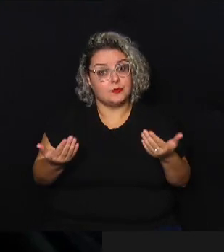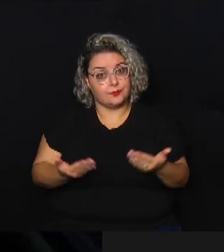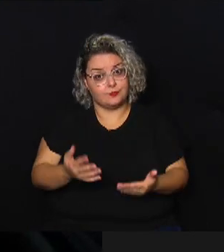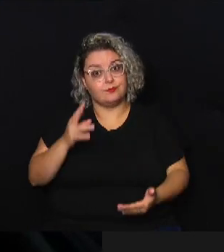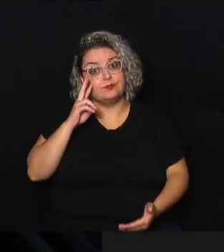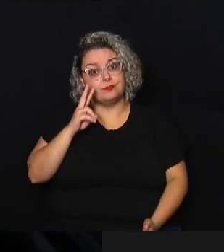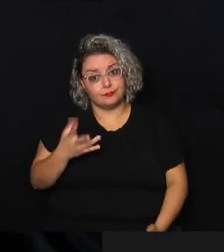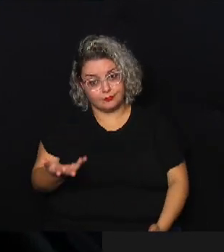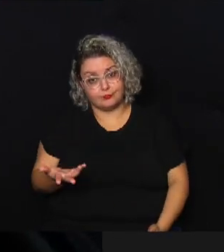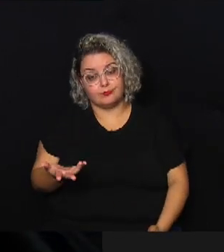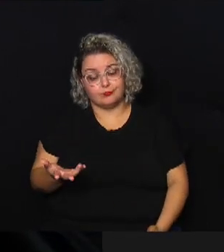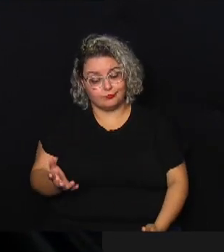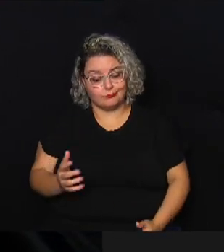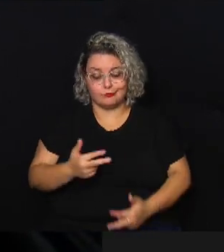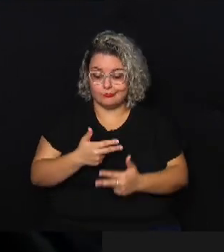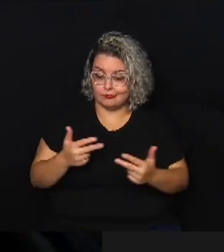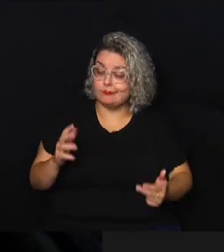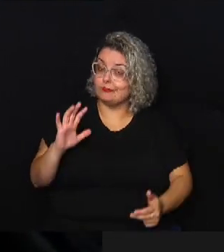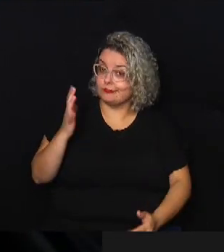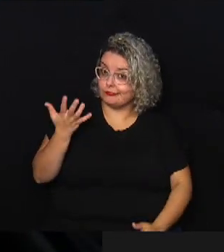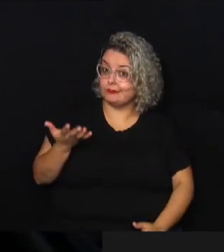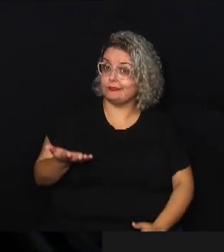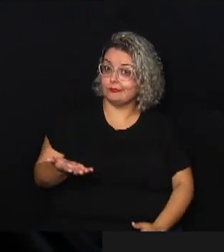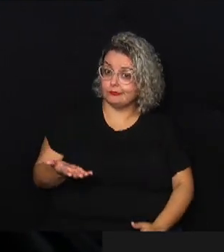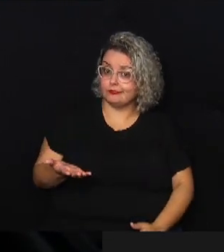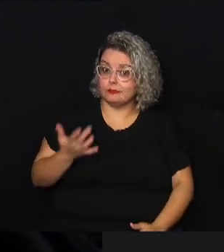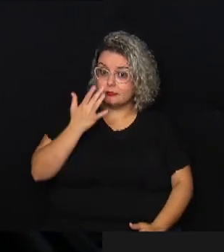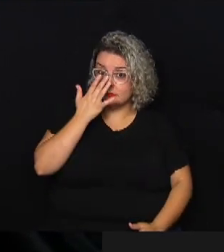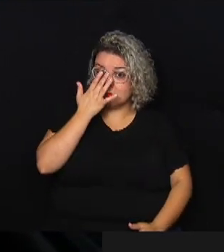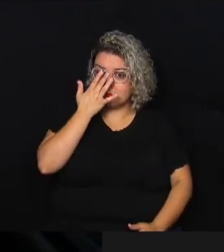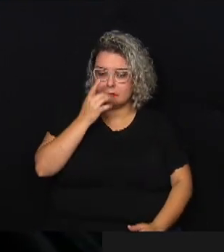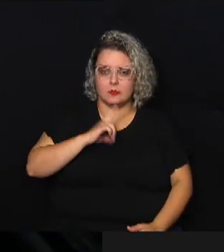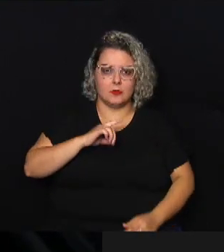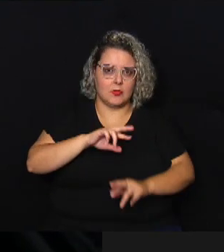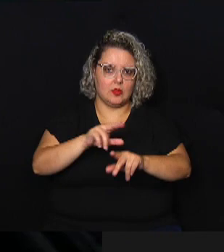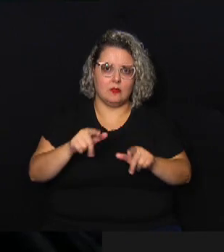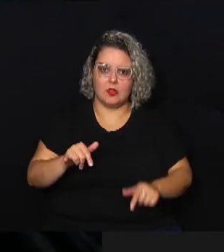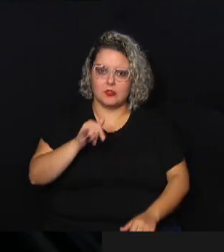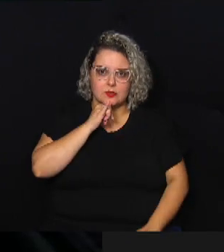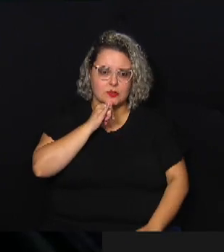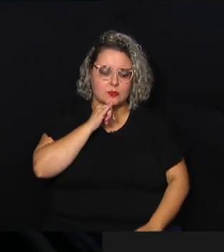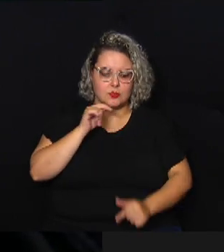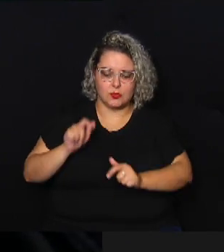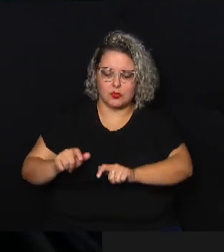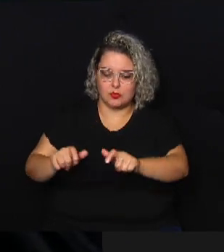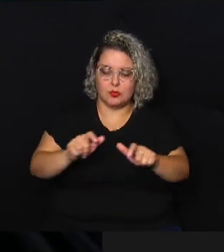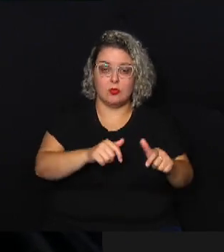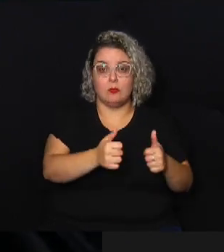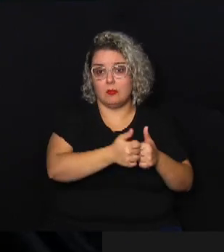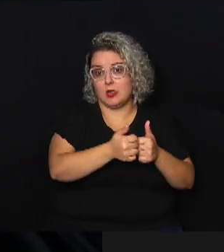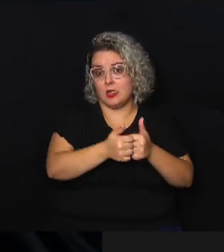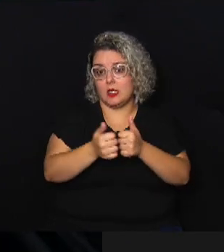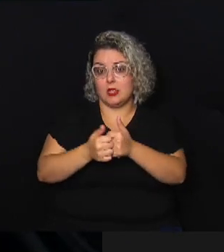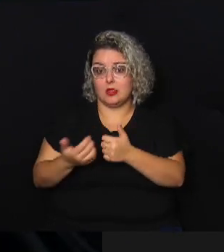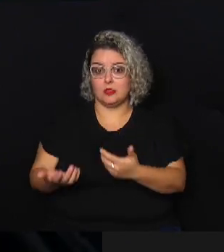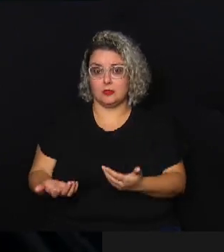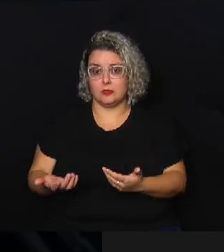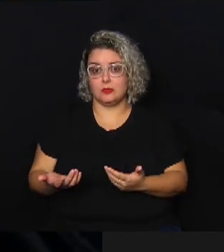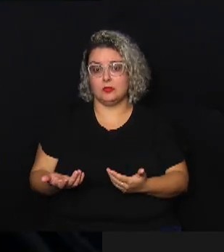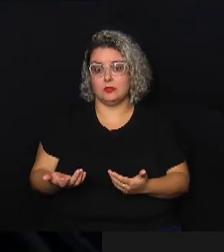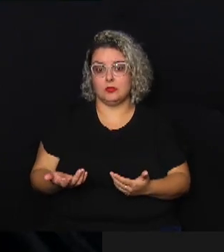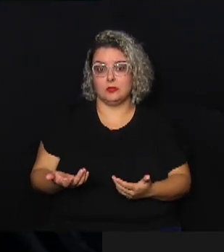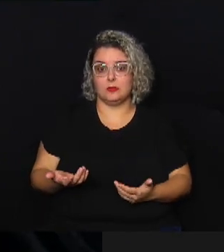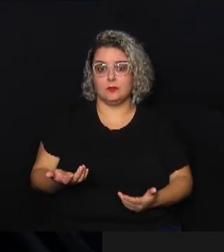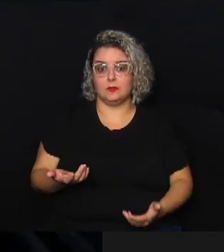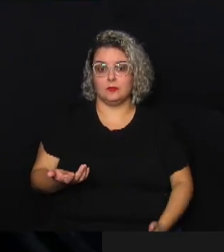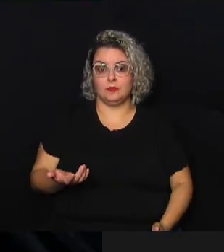está vendo né se a gente for deem vários exemplos de locais próximo a as as